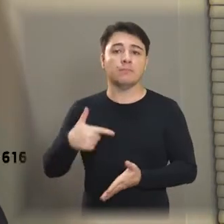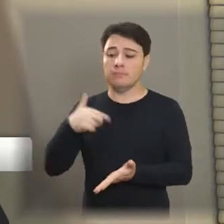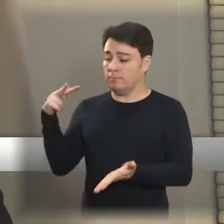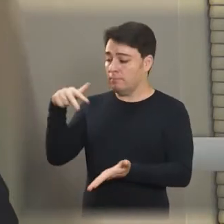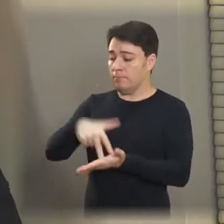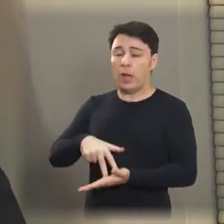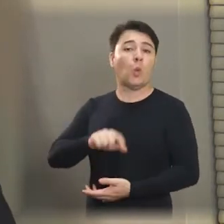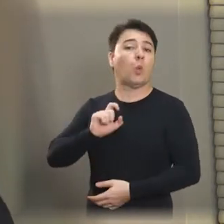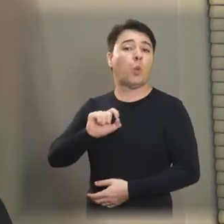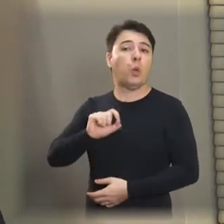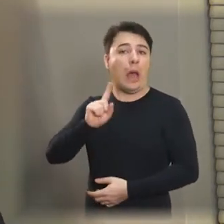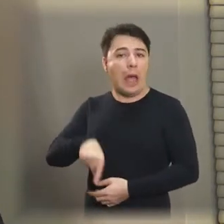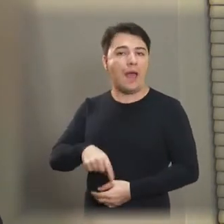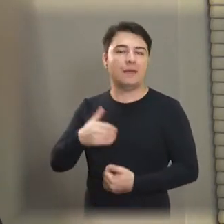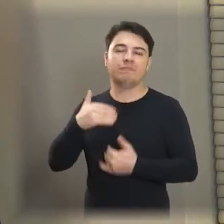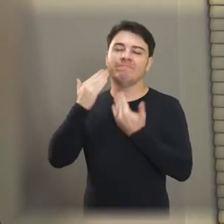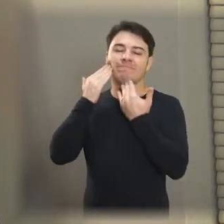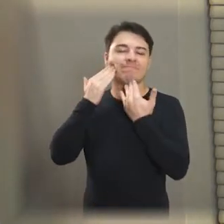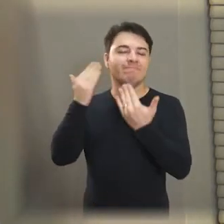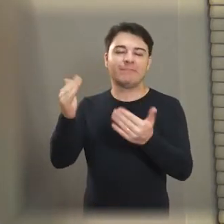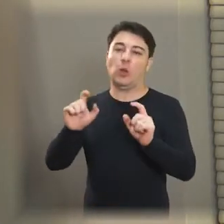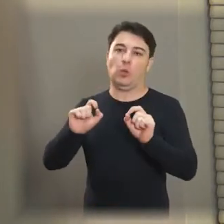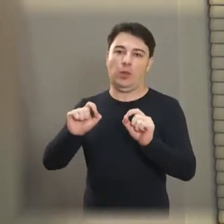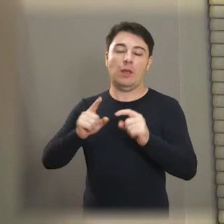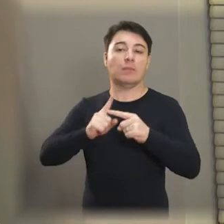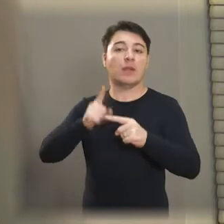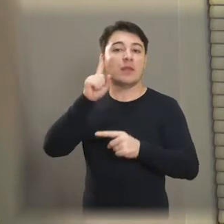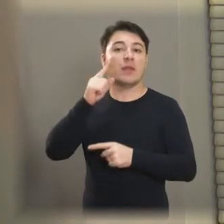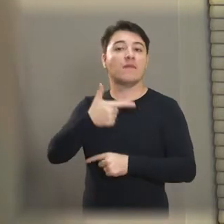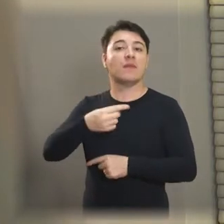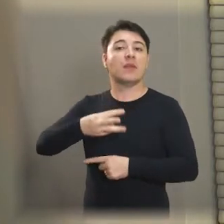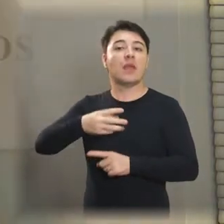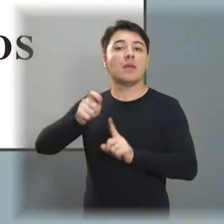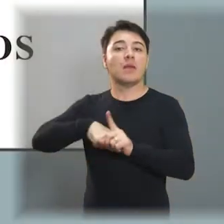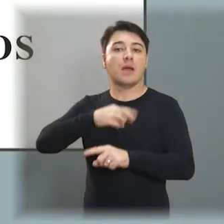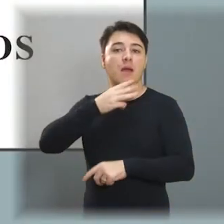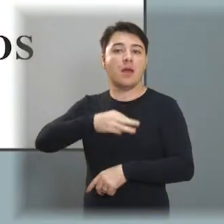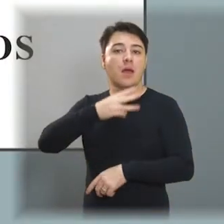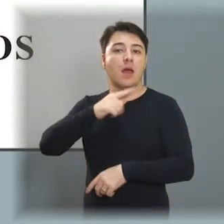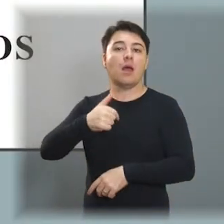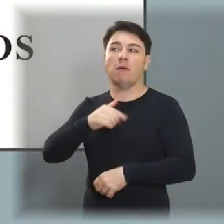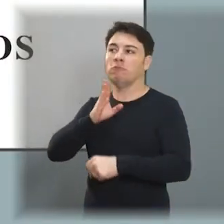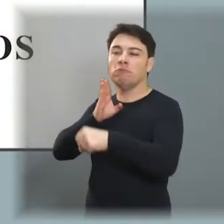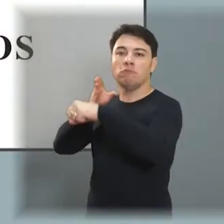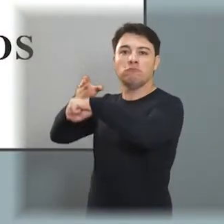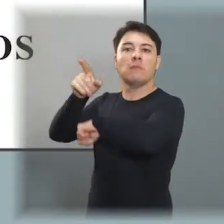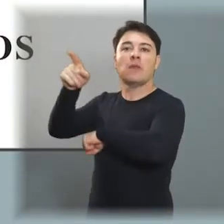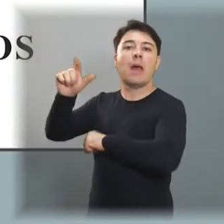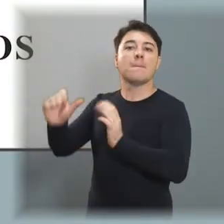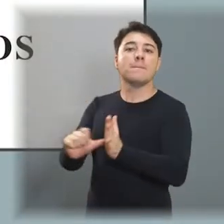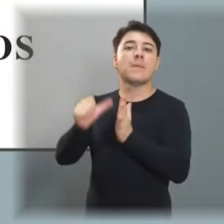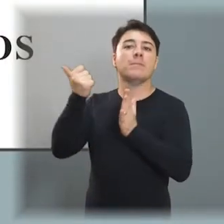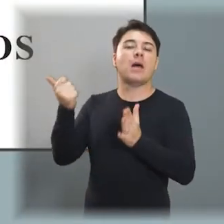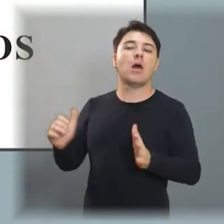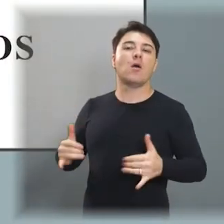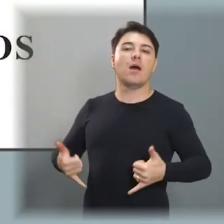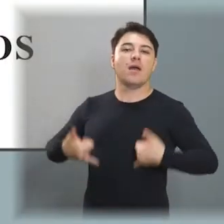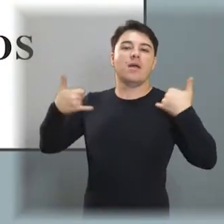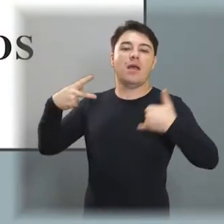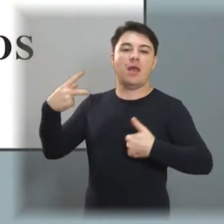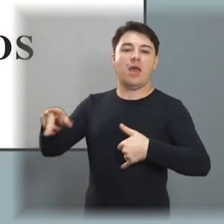hoje para agradecer que eu estive presente no dia 23 de março, no primeiro aniversário do grupo